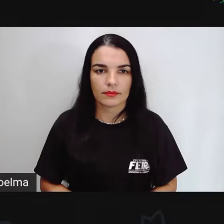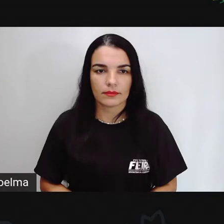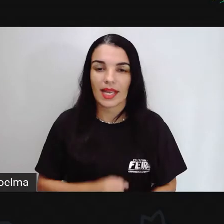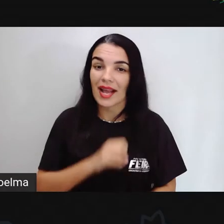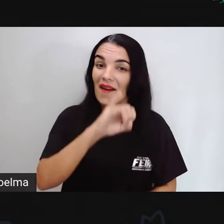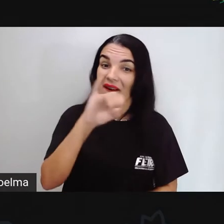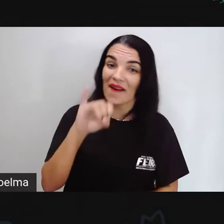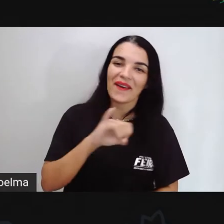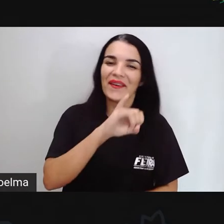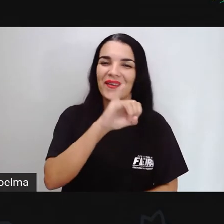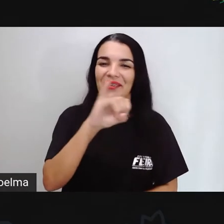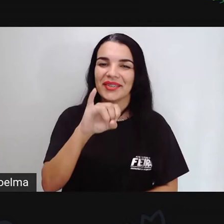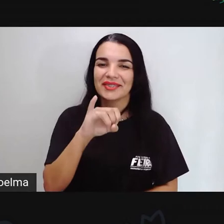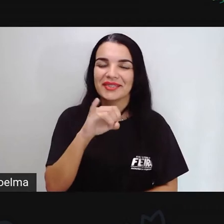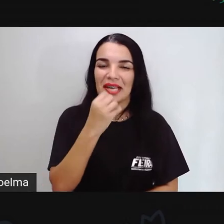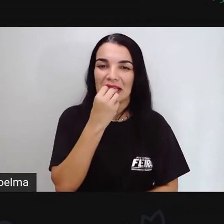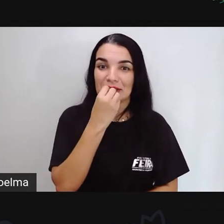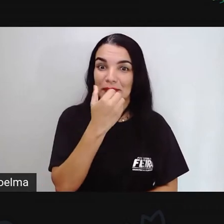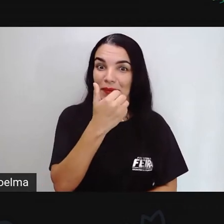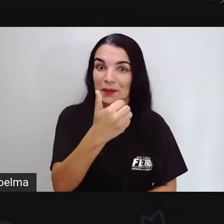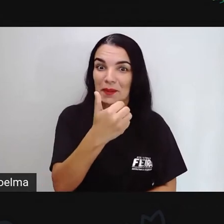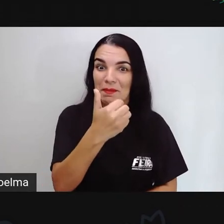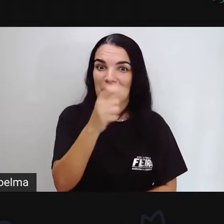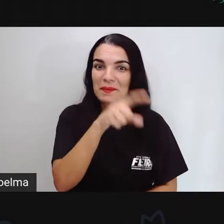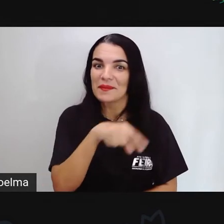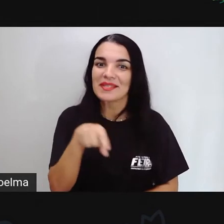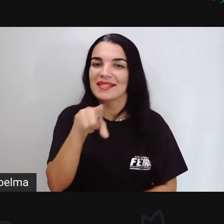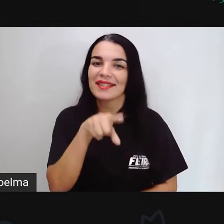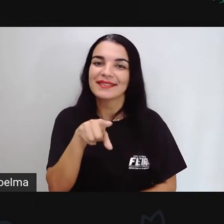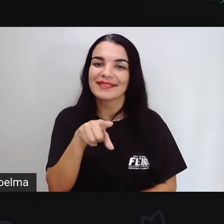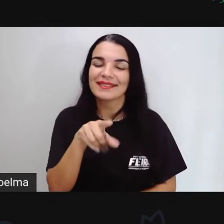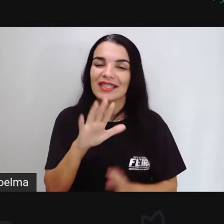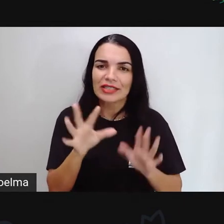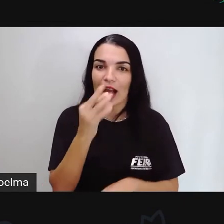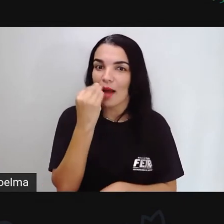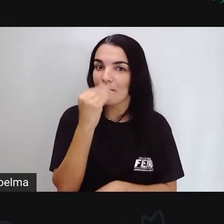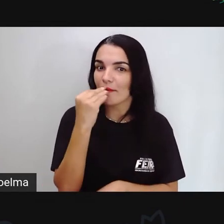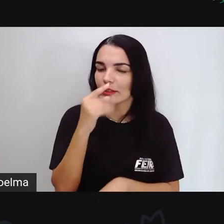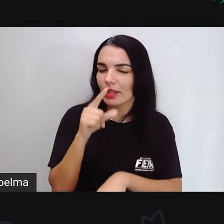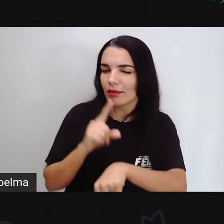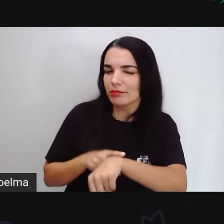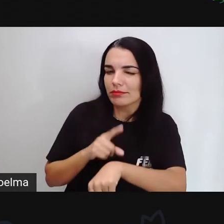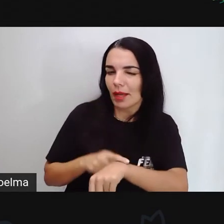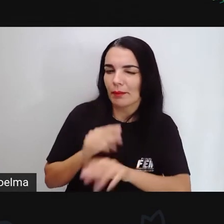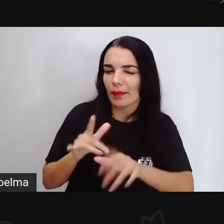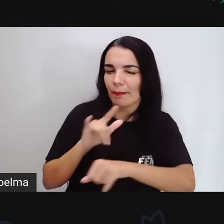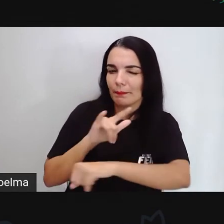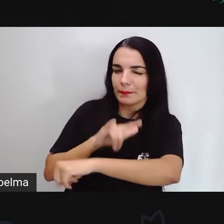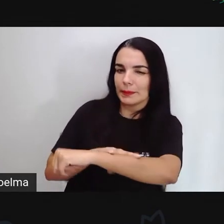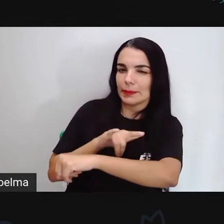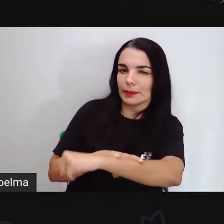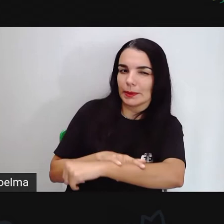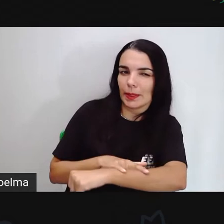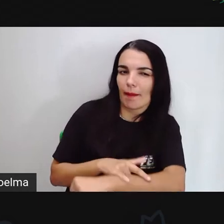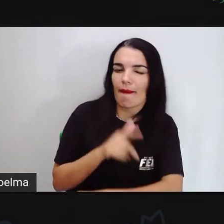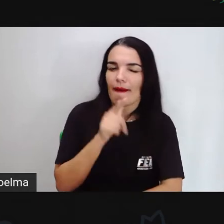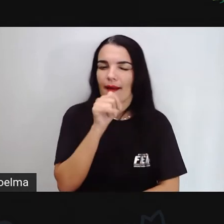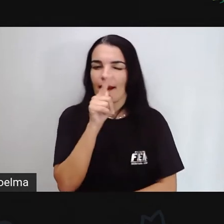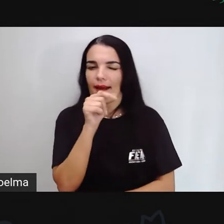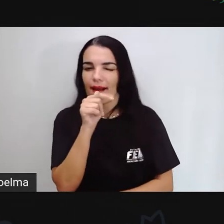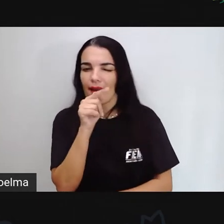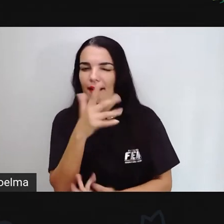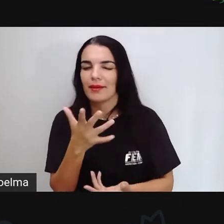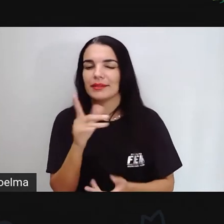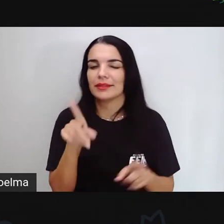Olá, amores! E aí, tudo bem com vocês? Aproveitaram esse tempinho já para ir ao banheiro, tomar aquela água,